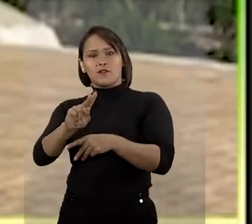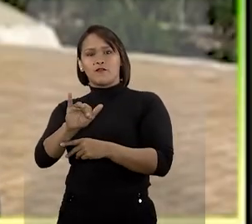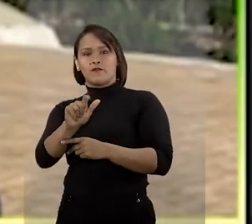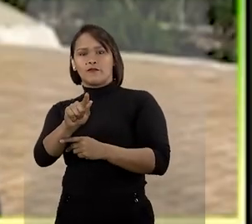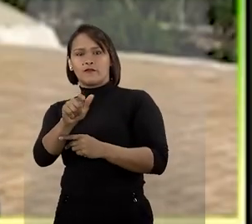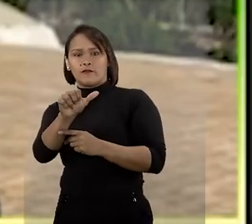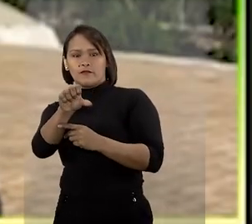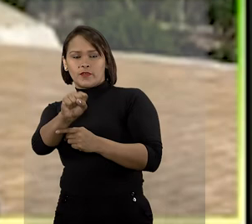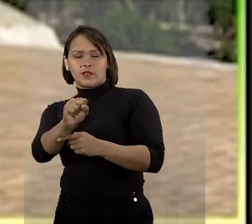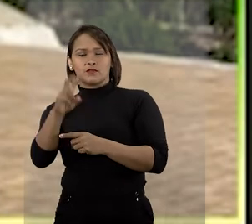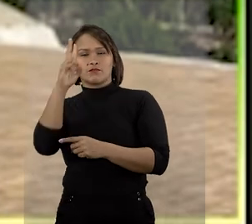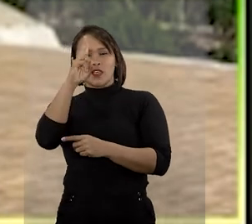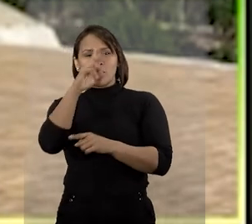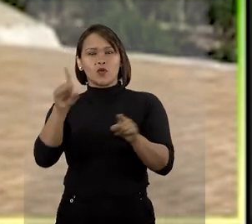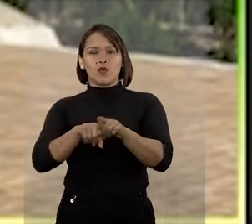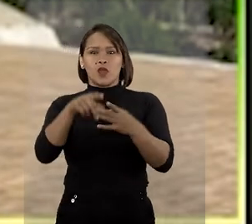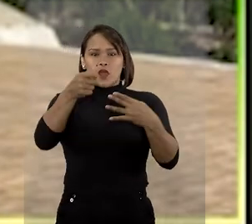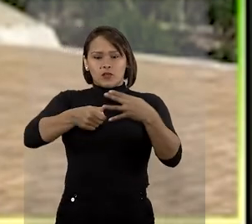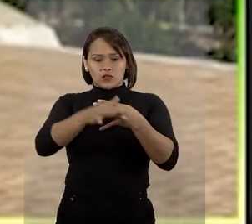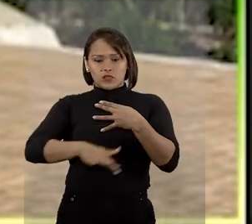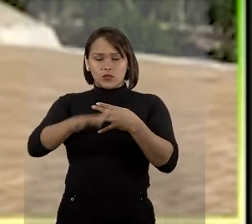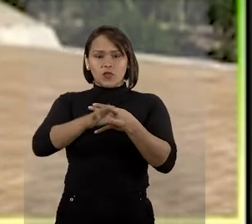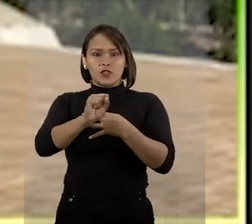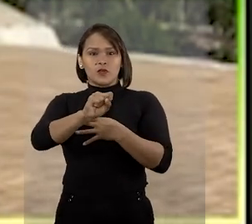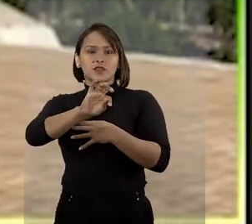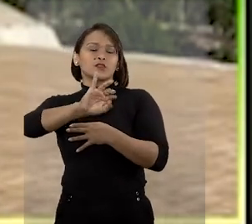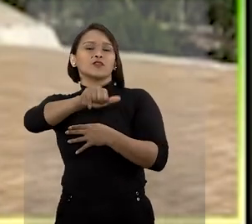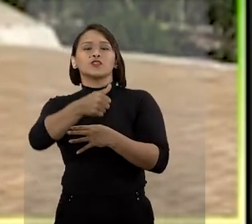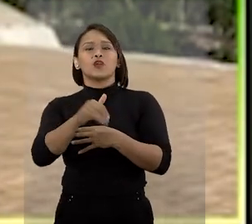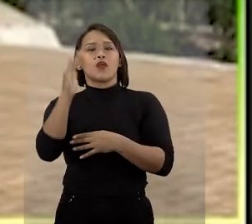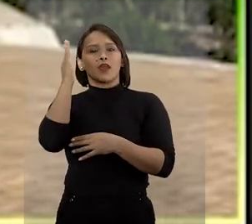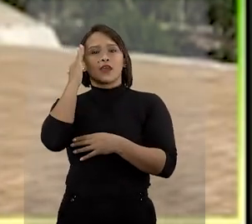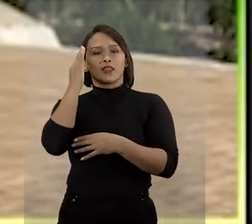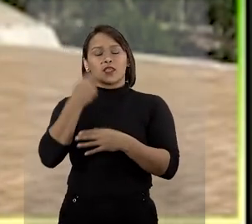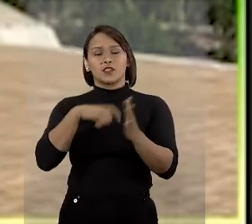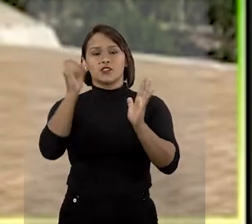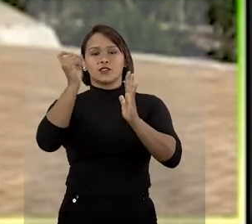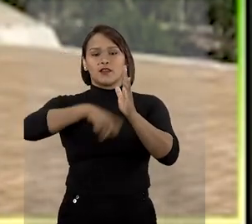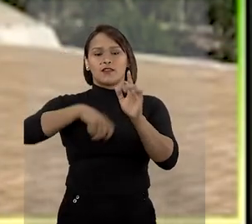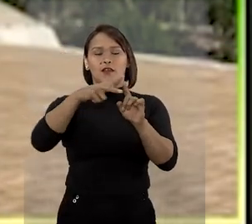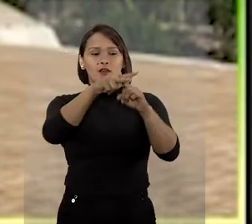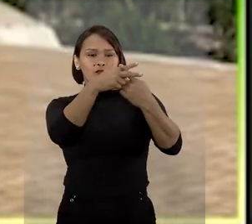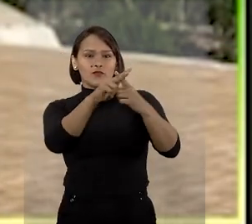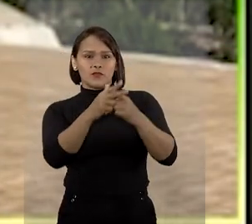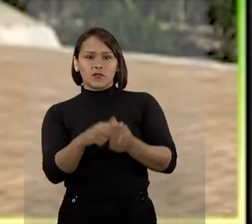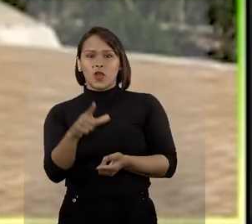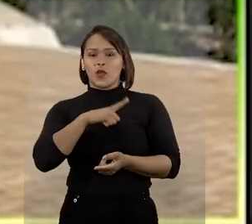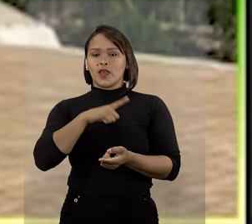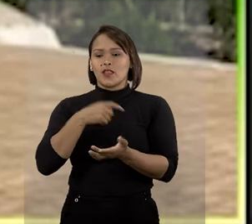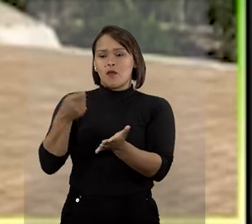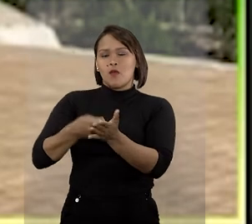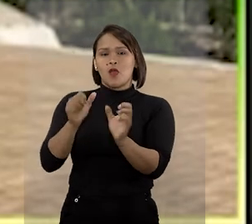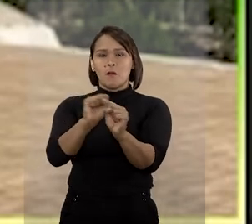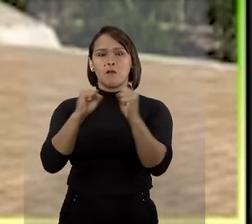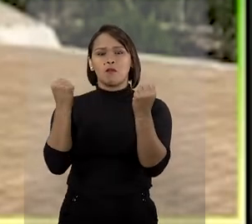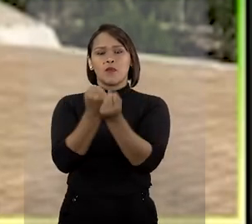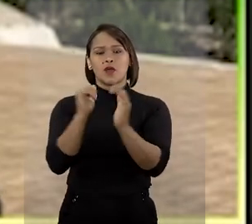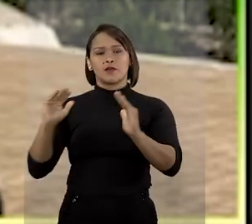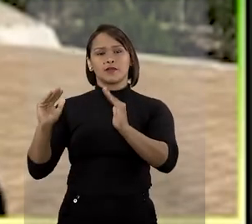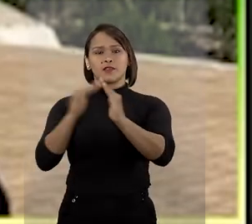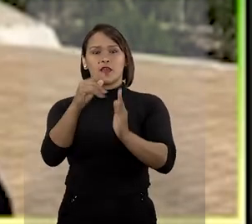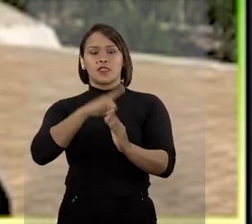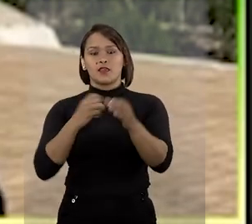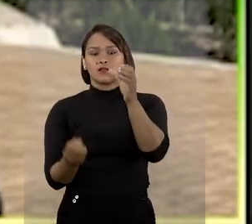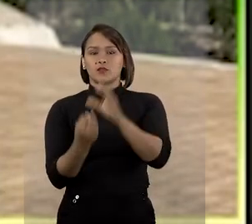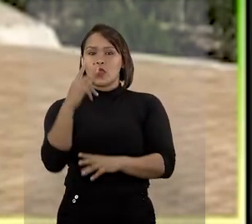ministro Vilas Boas Cueva, ressaltou que a jurisprudência do STJ considera que a taxa de manutenção cobrada por associação de